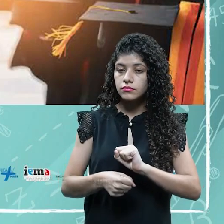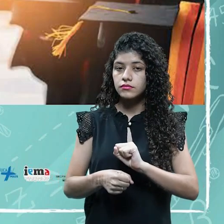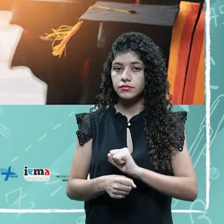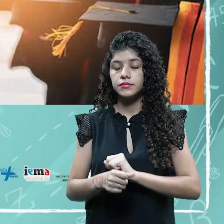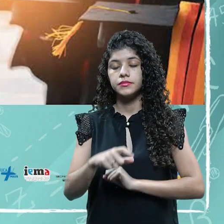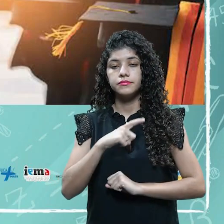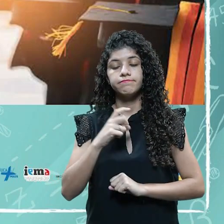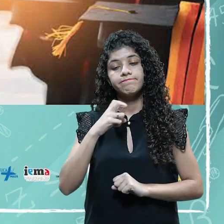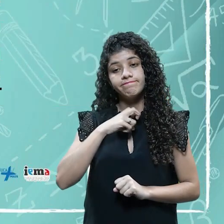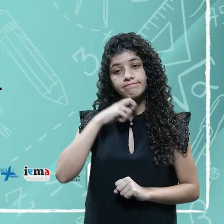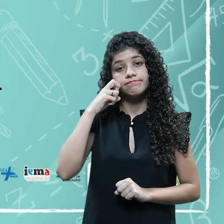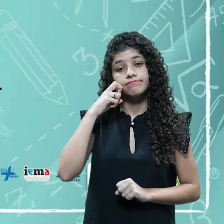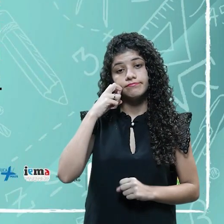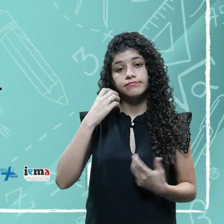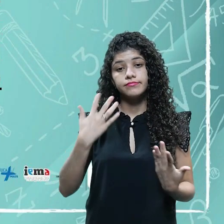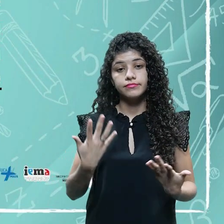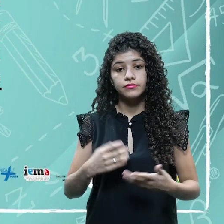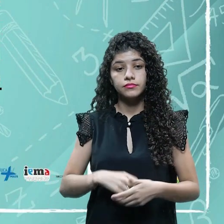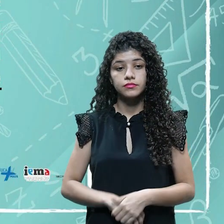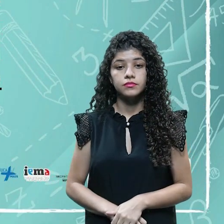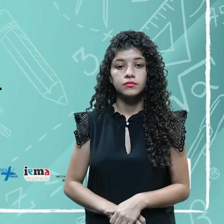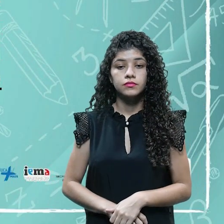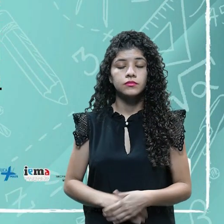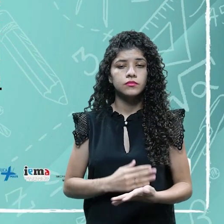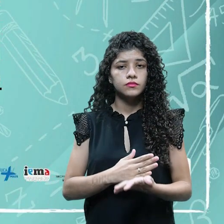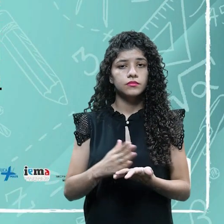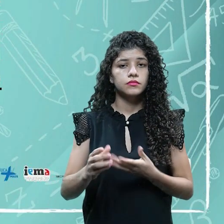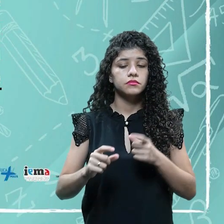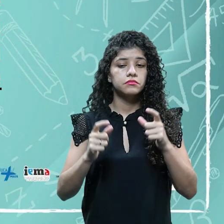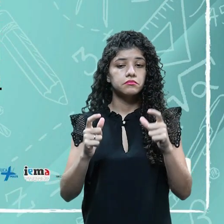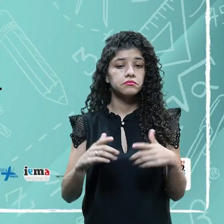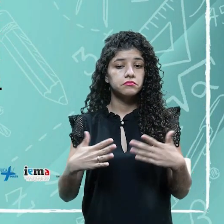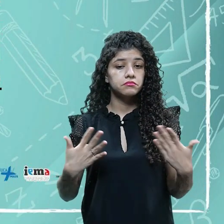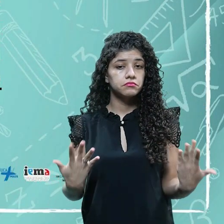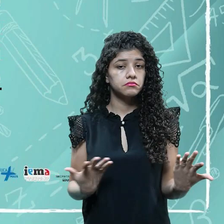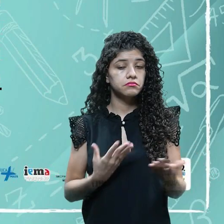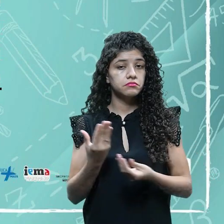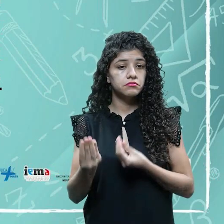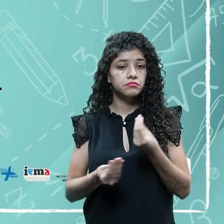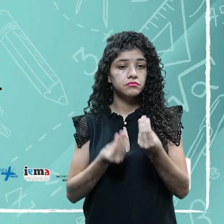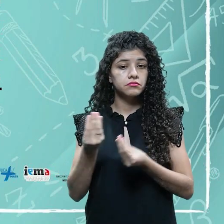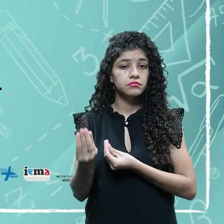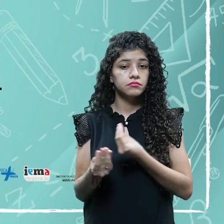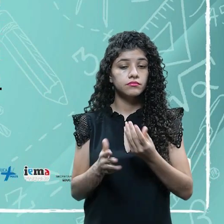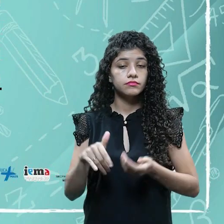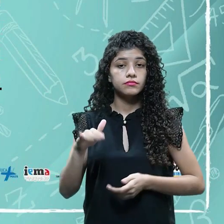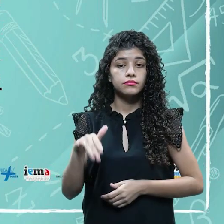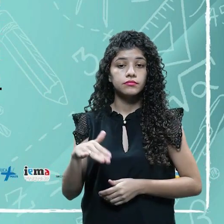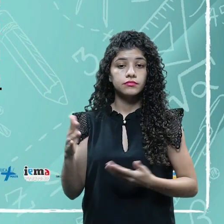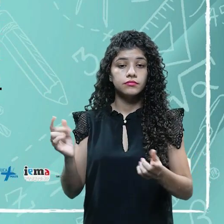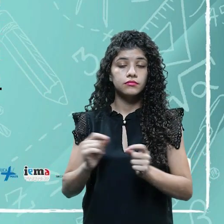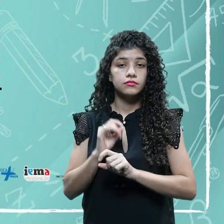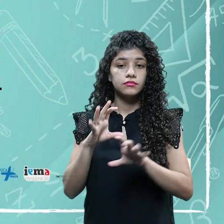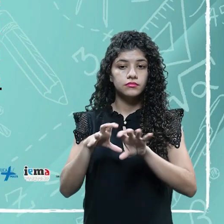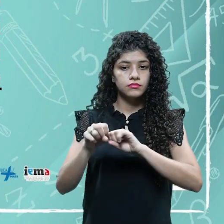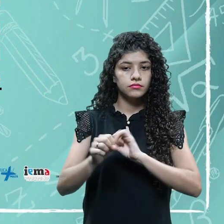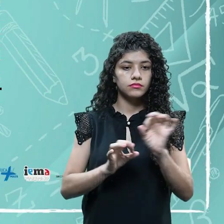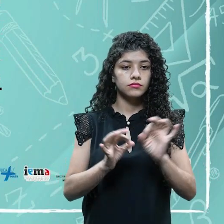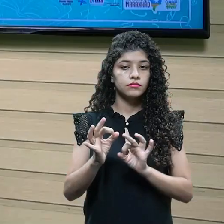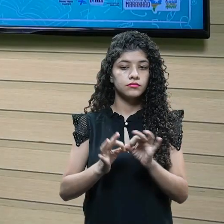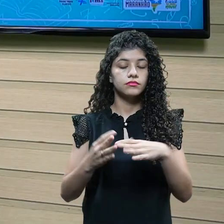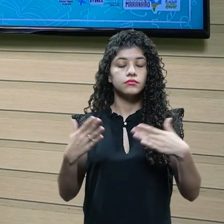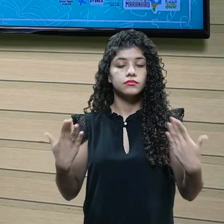pensar em dois lados. Então, a gente por onde começar? Vamos lá. Quem faz parte da comissão de formatura, né?